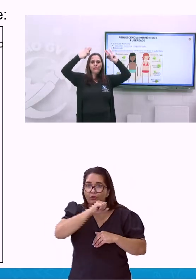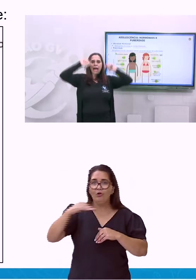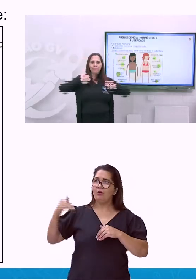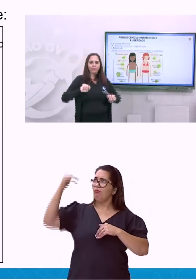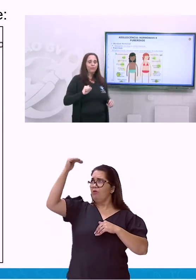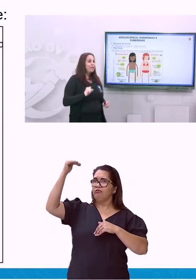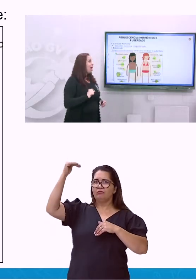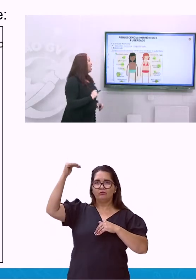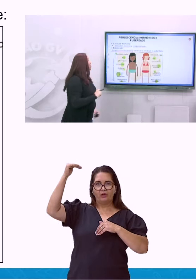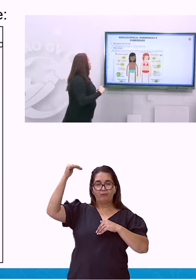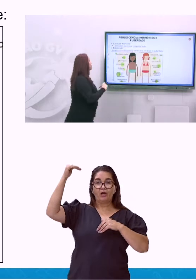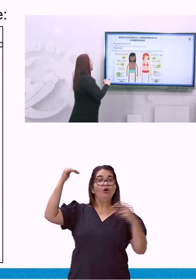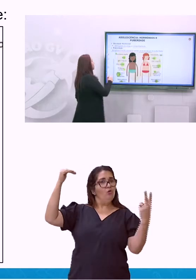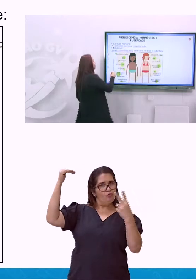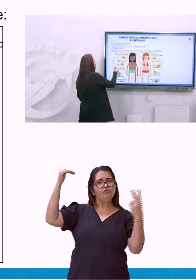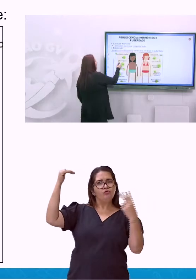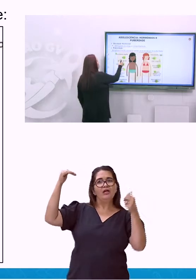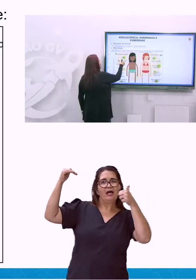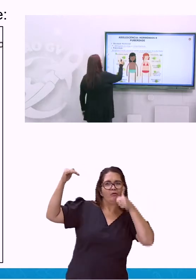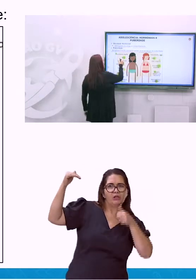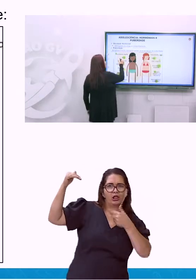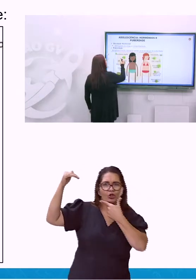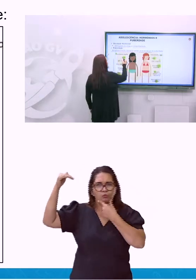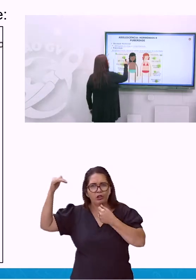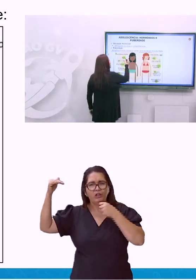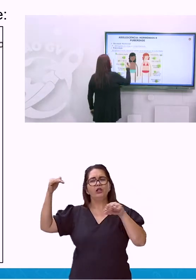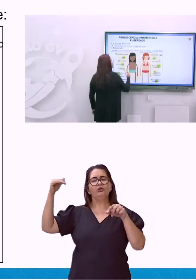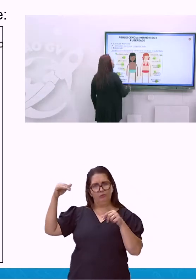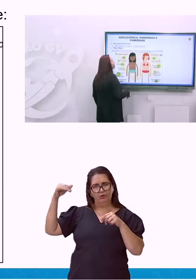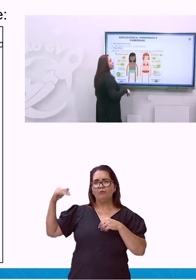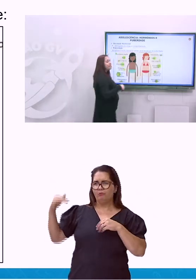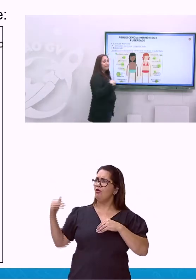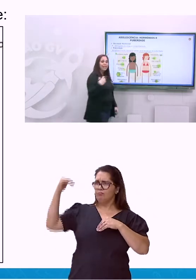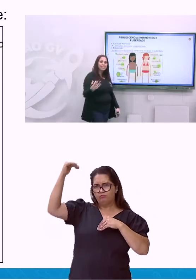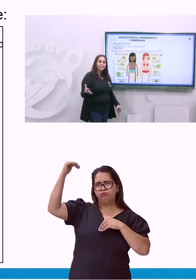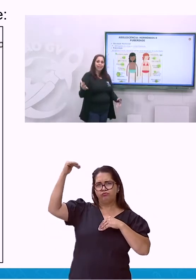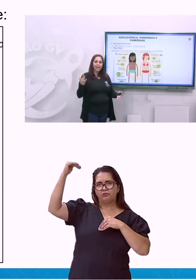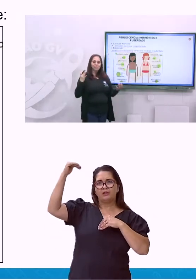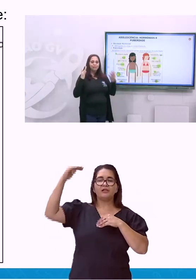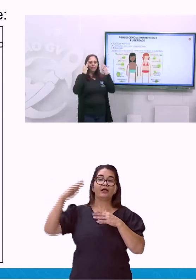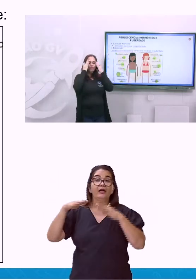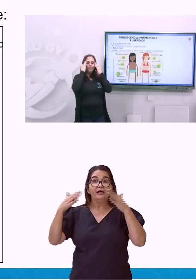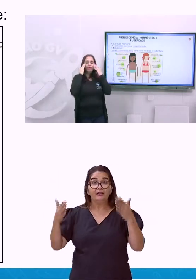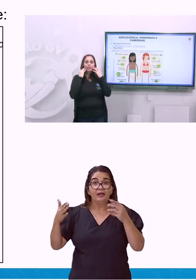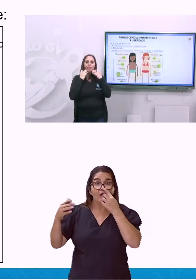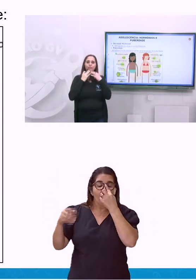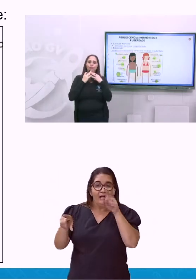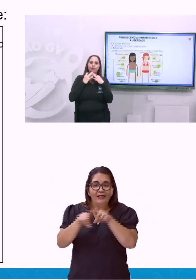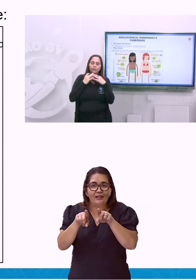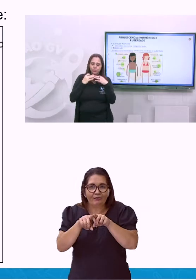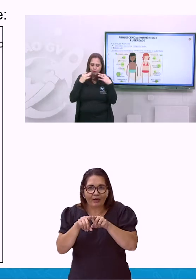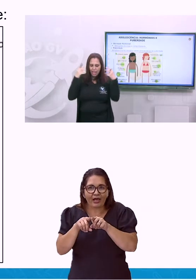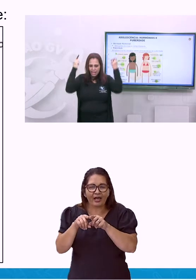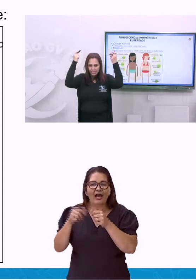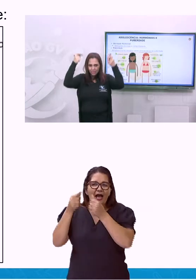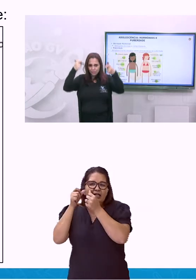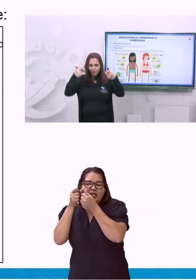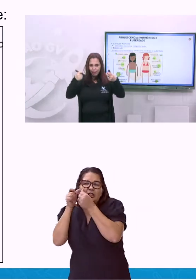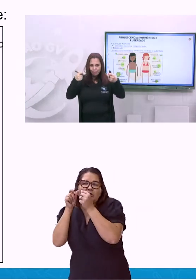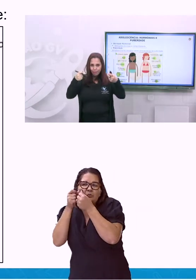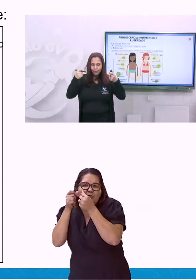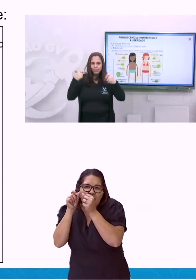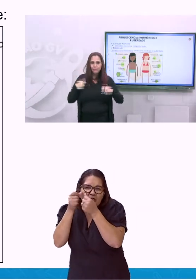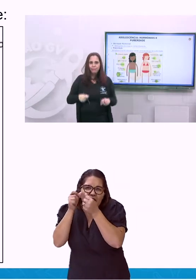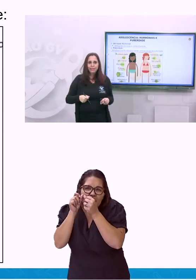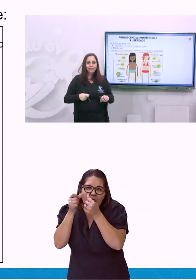crescimento rápido. Nós vamos ter também a presença das ácines. Muitas vezes, traz uma vergonha do rosto. Às vezes,